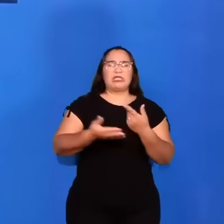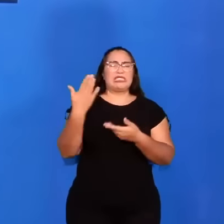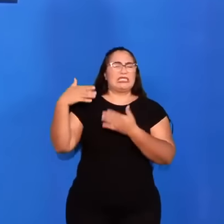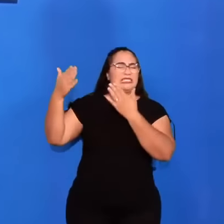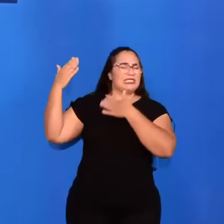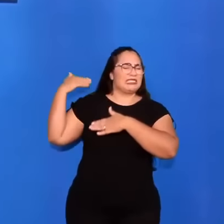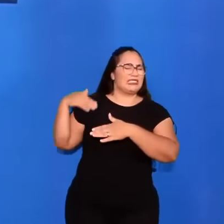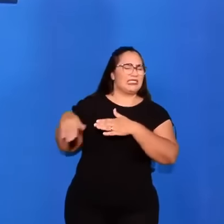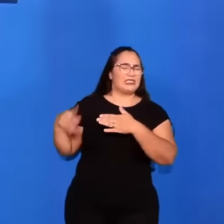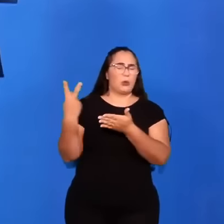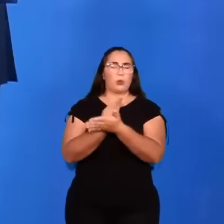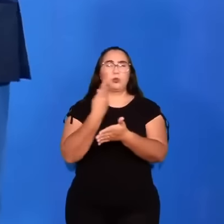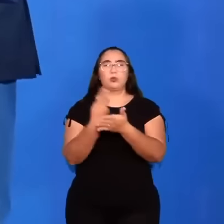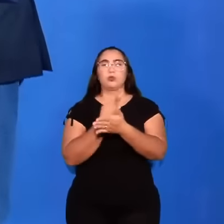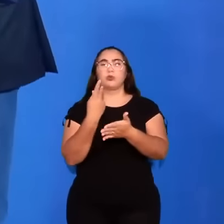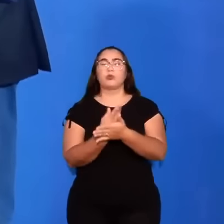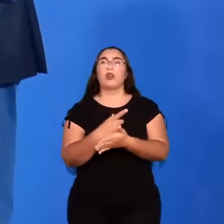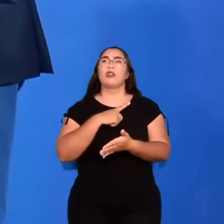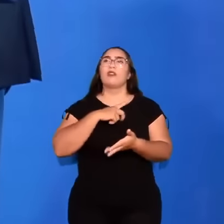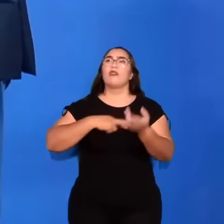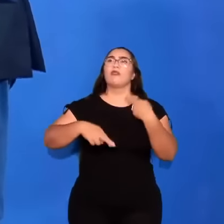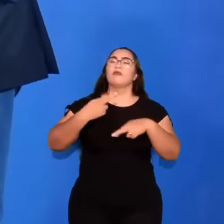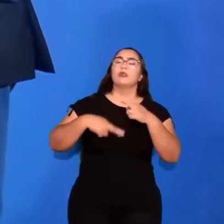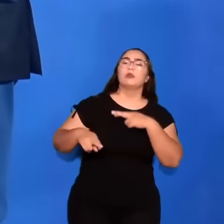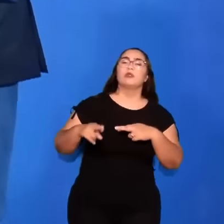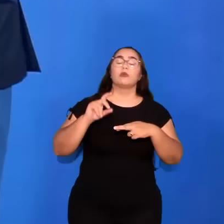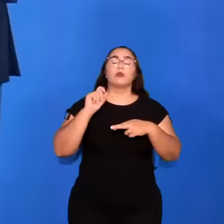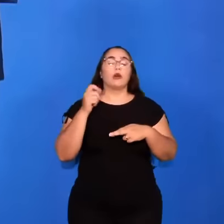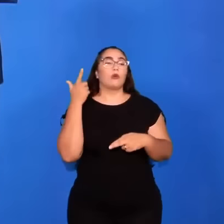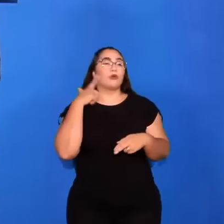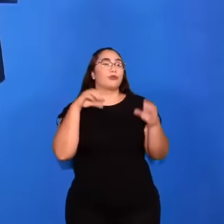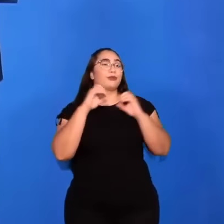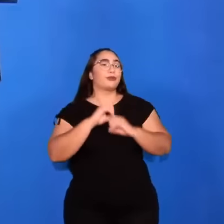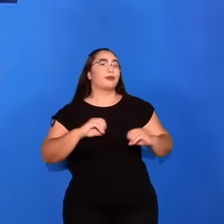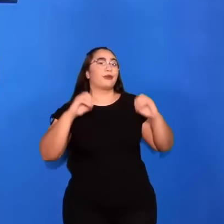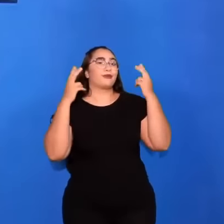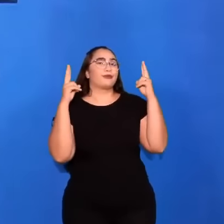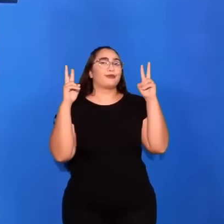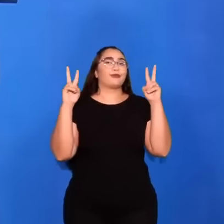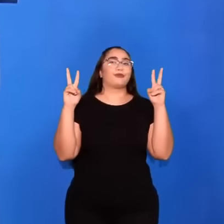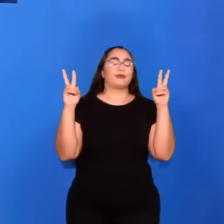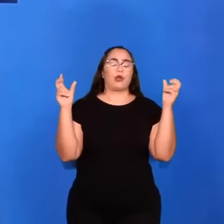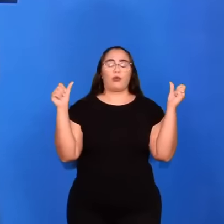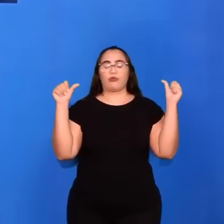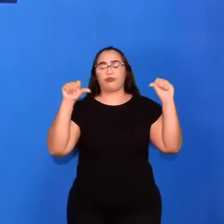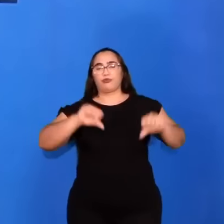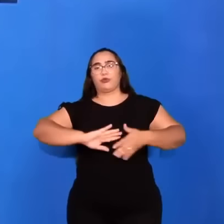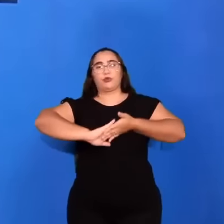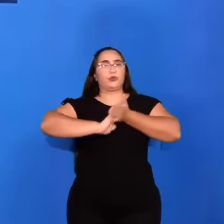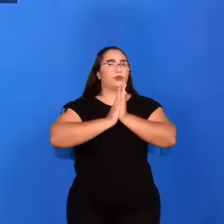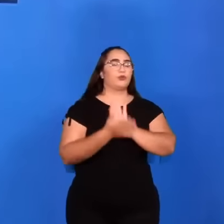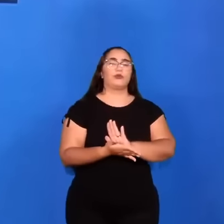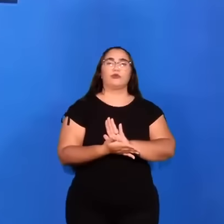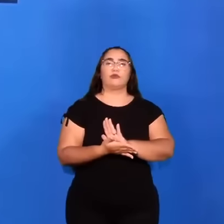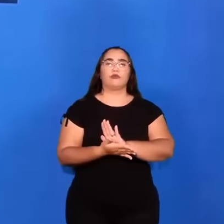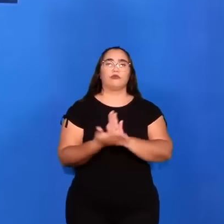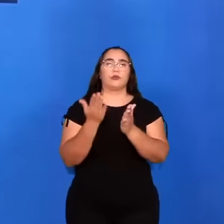sexual. E quando veio a revolta bárbara, eles não conseguiram vencer. Caiu, ruiu.